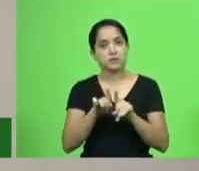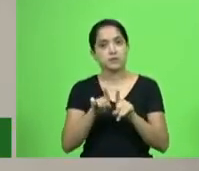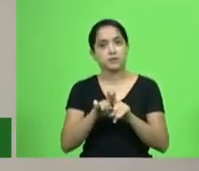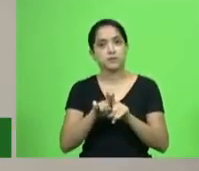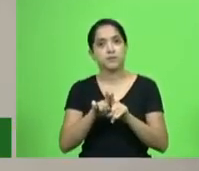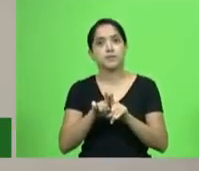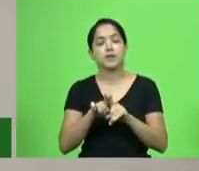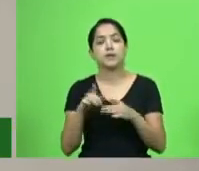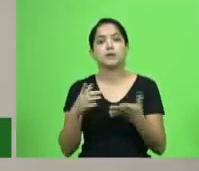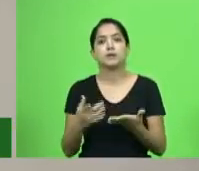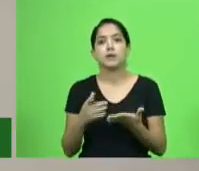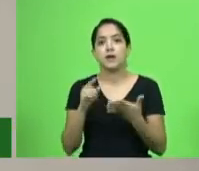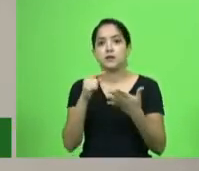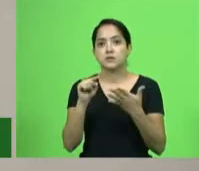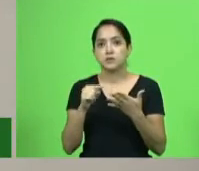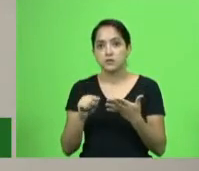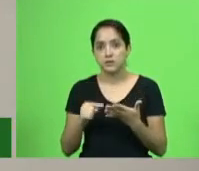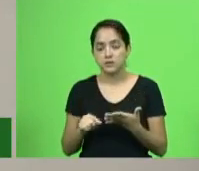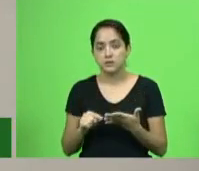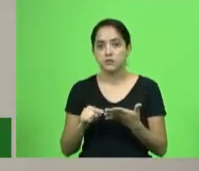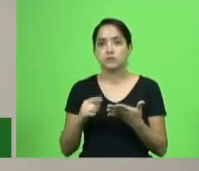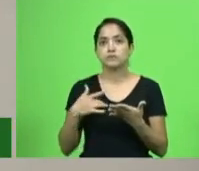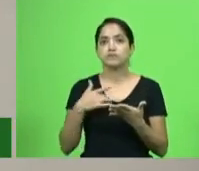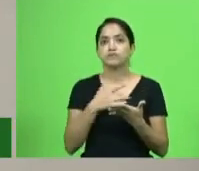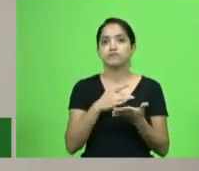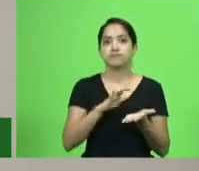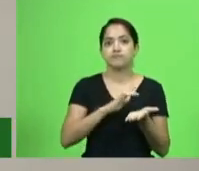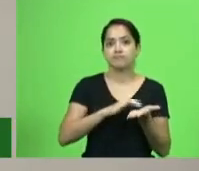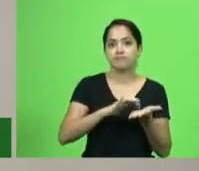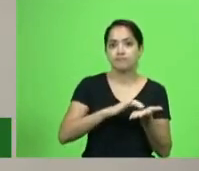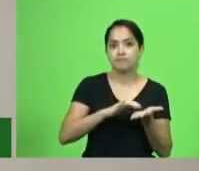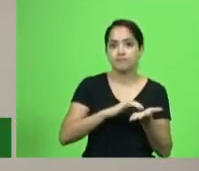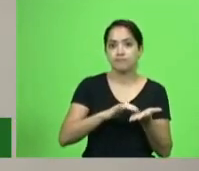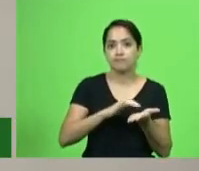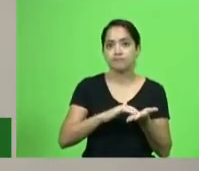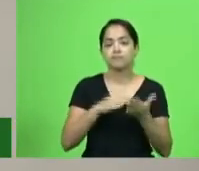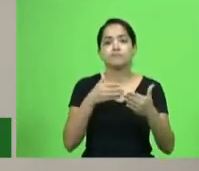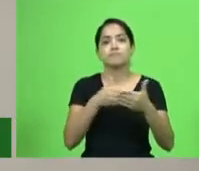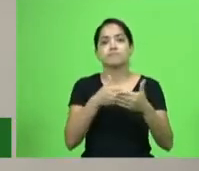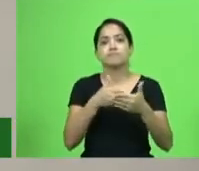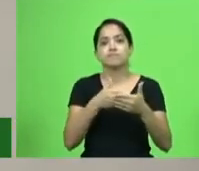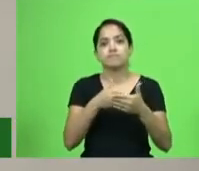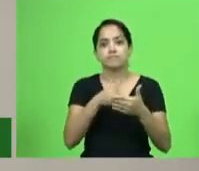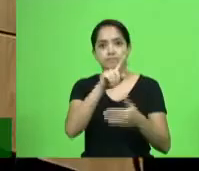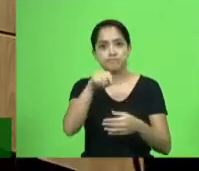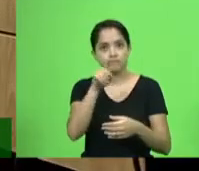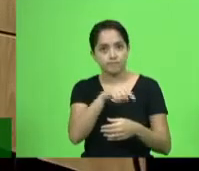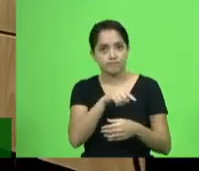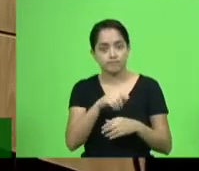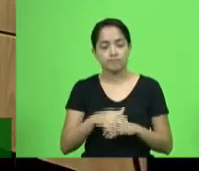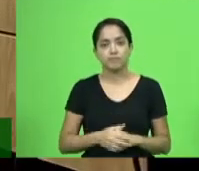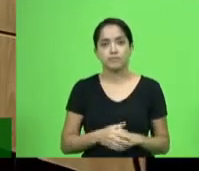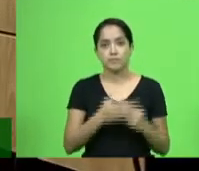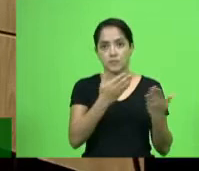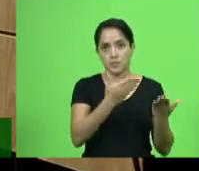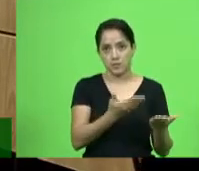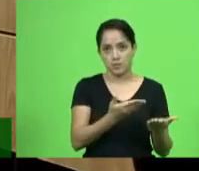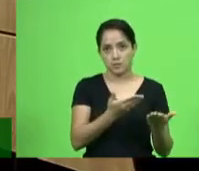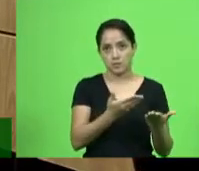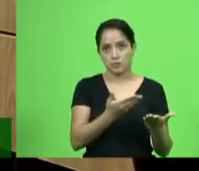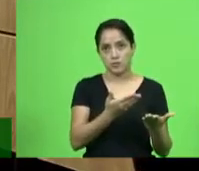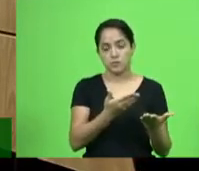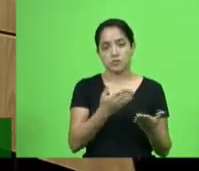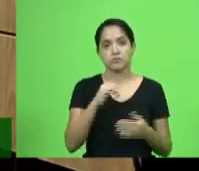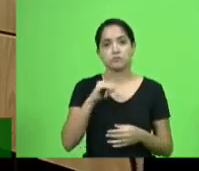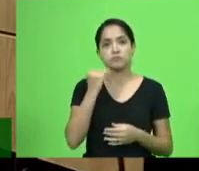alternativas consideradas pela Secretaria de Estado da Saúde diante da ameaça de interrupção dos serviços. Em discussão, com a palavra, um dos autores, deputado